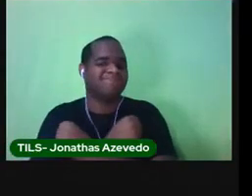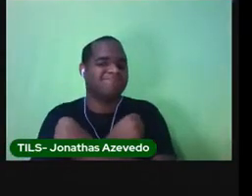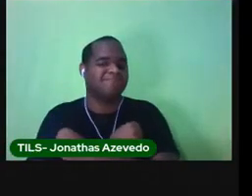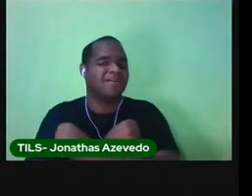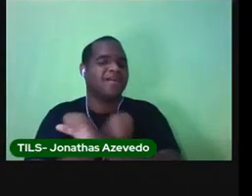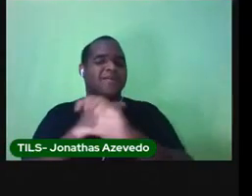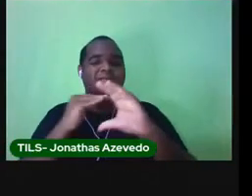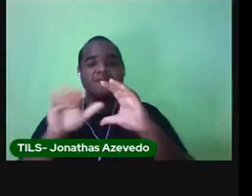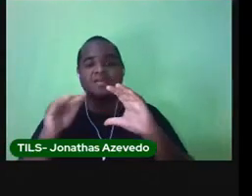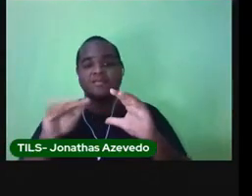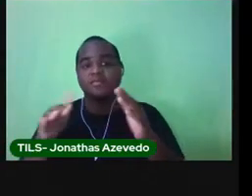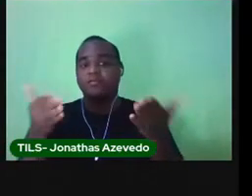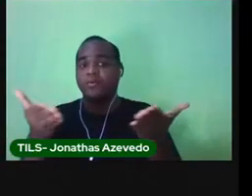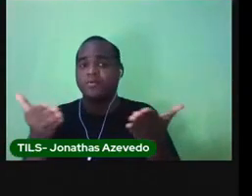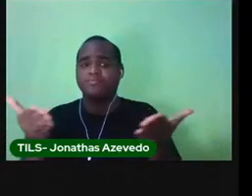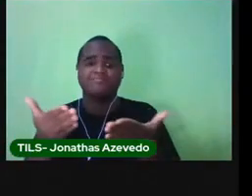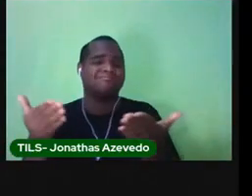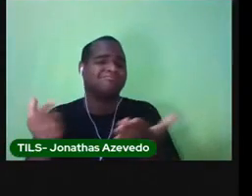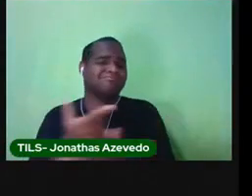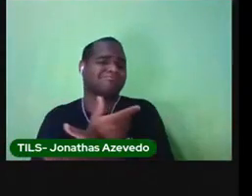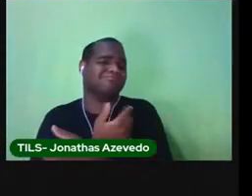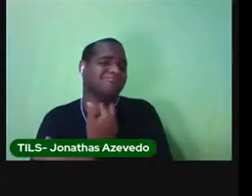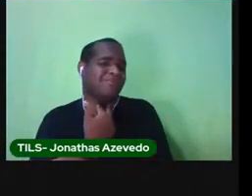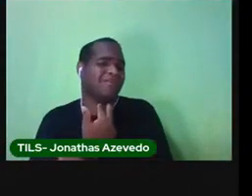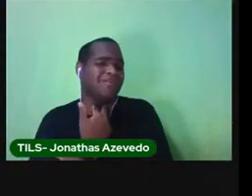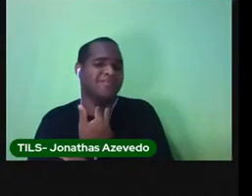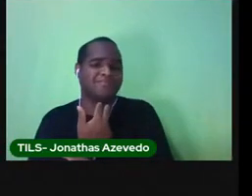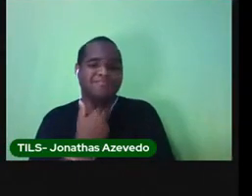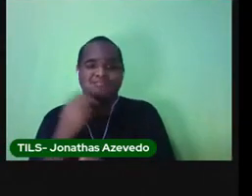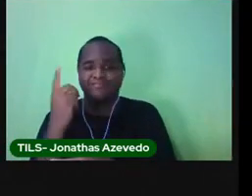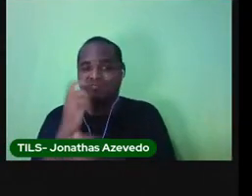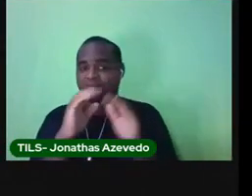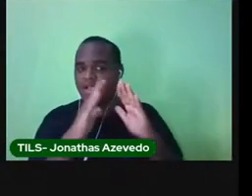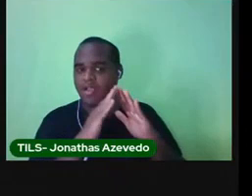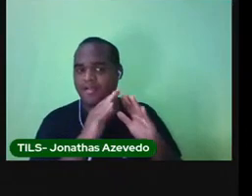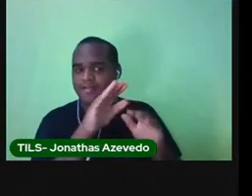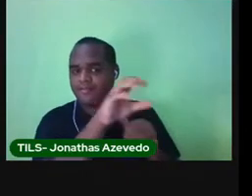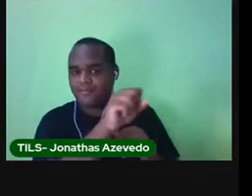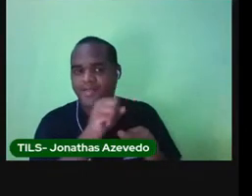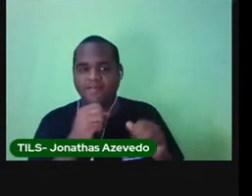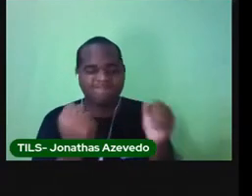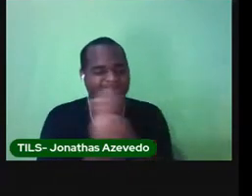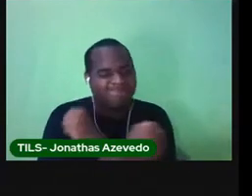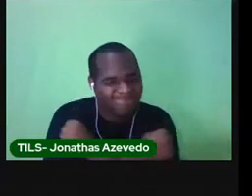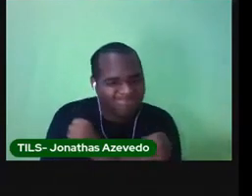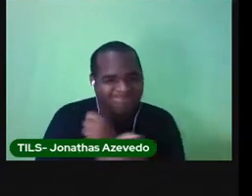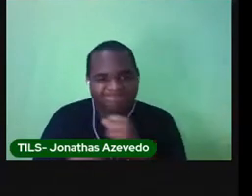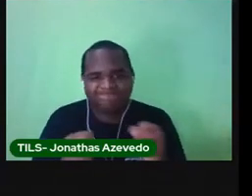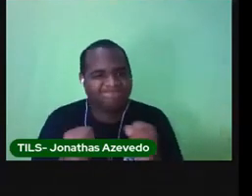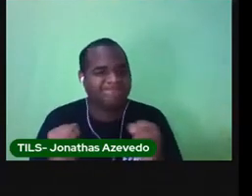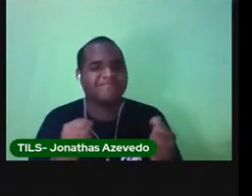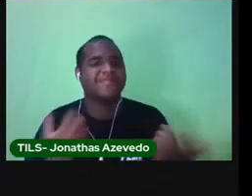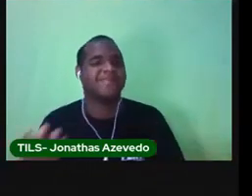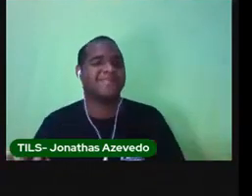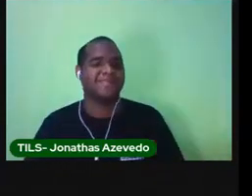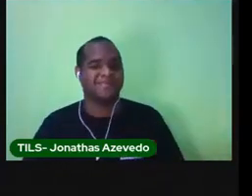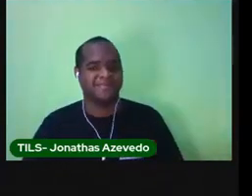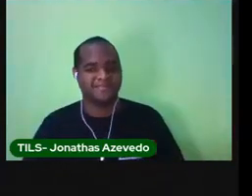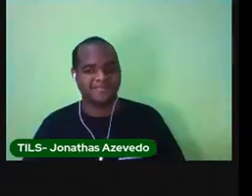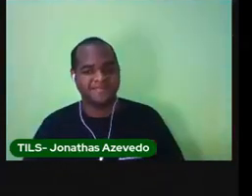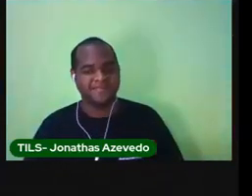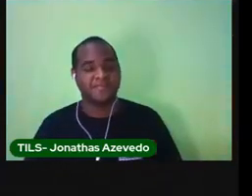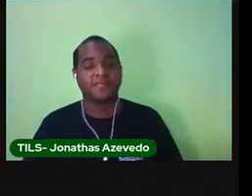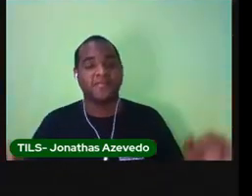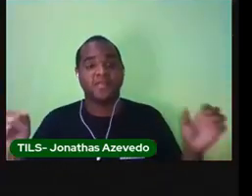Porque a Pro Hélida ainda não pode dar um abraço presencial em você e apertar você assim. Certo? Então,